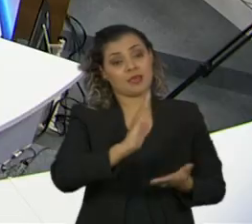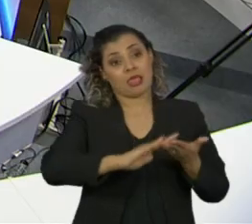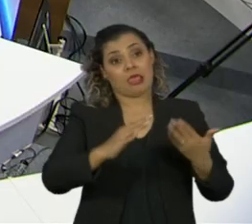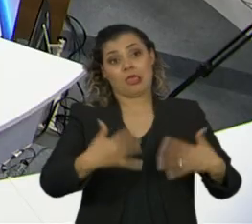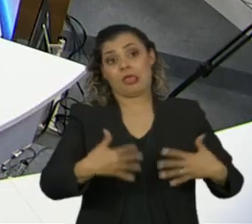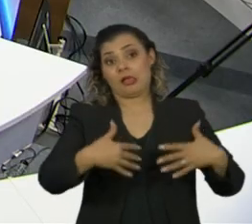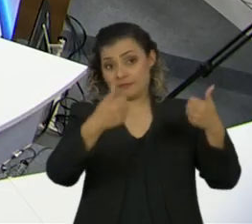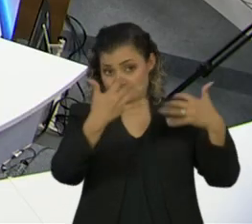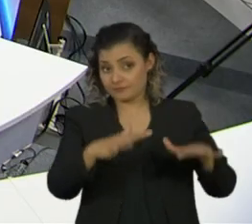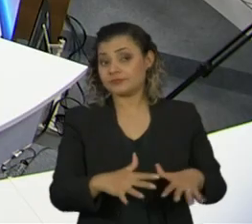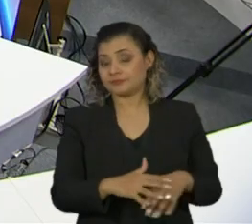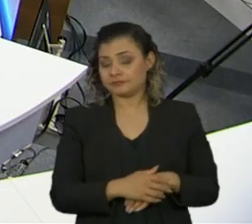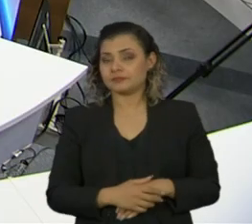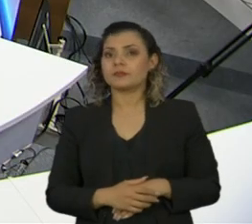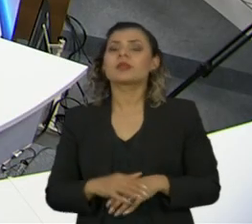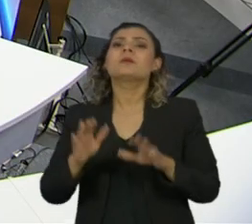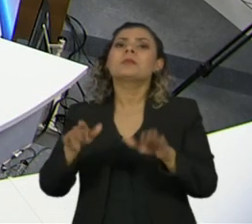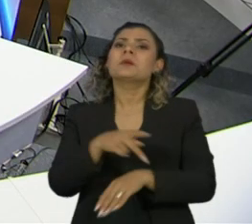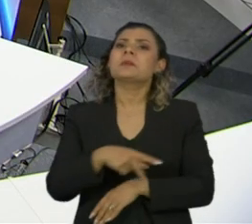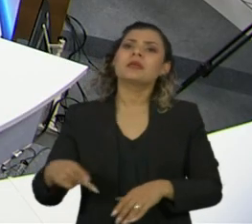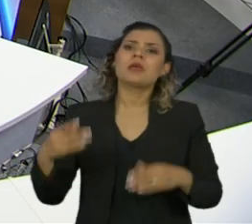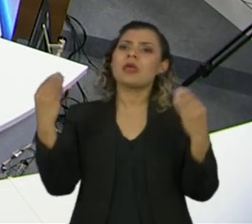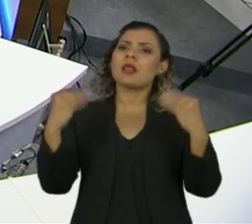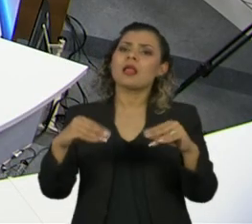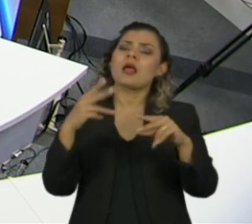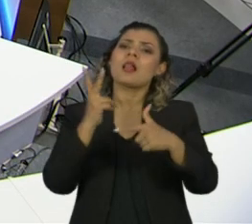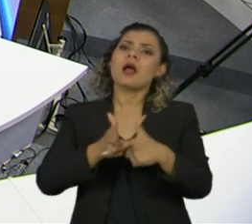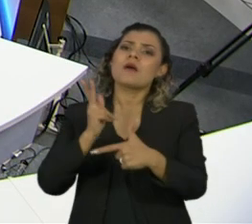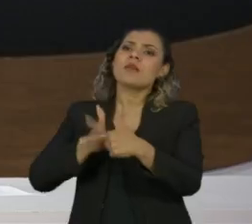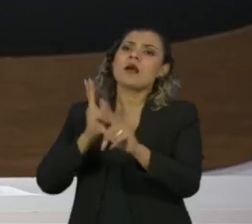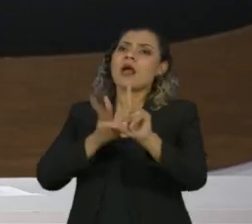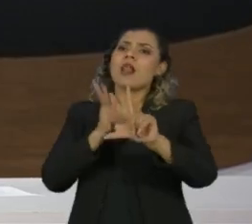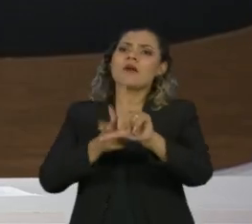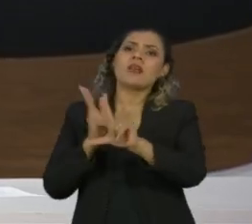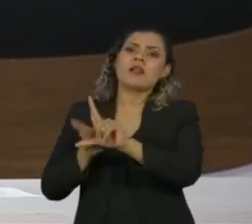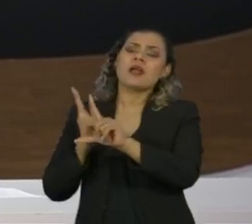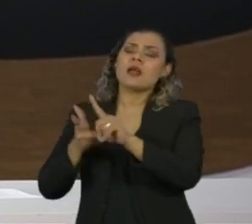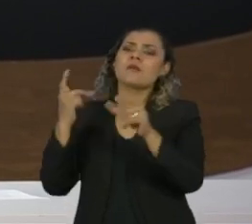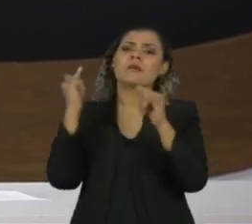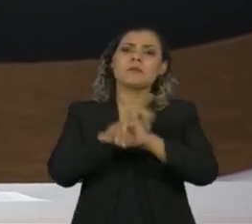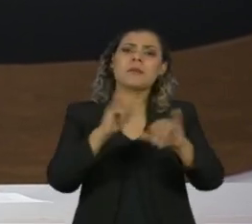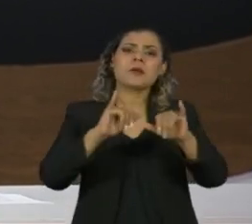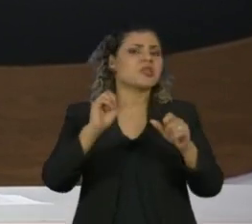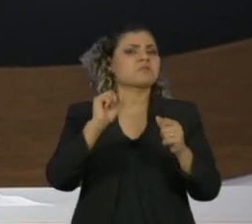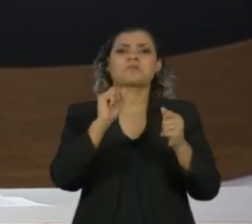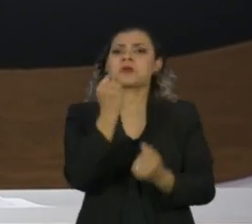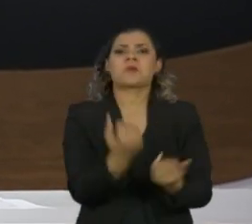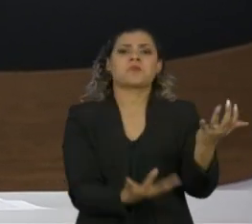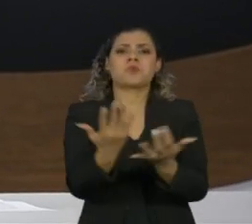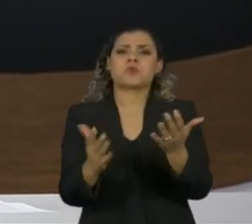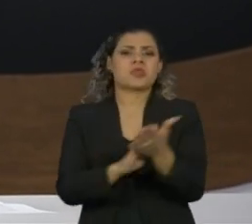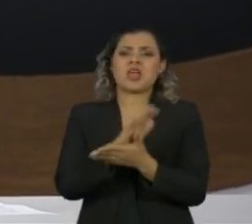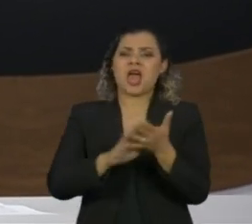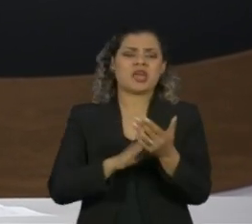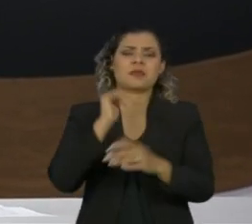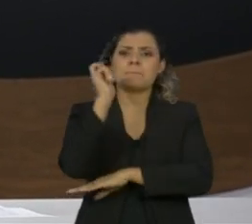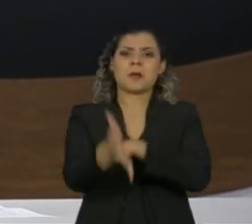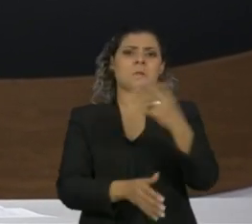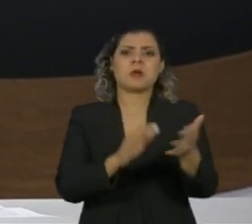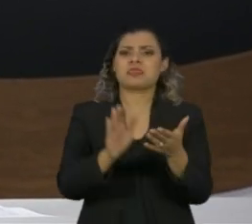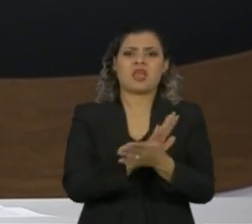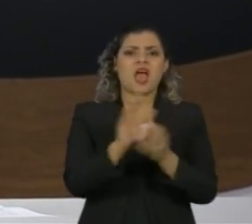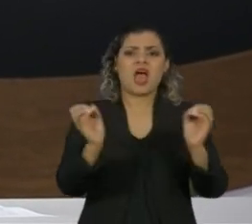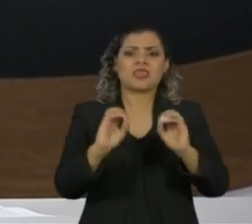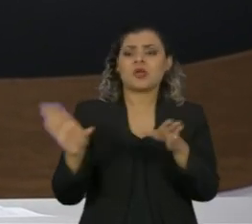O Presidente da República reafirma semanalmente nas lives que ele promove que não há desmatamento, não há queimadas, que as populações locais é que